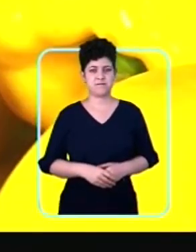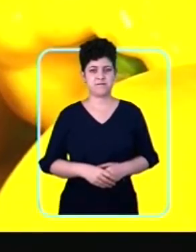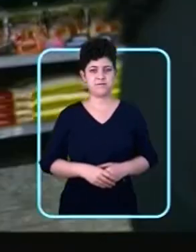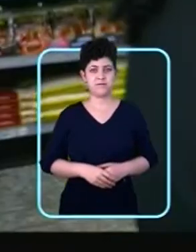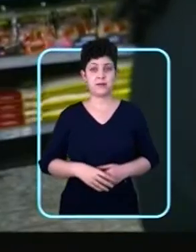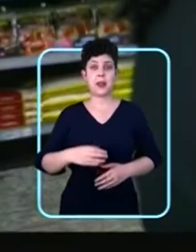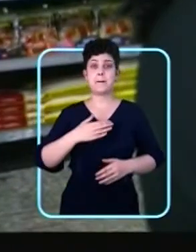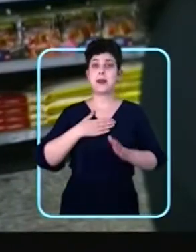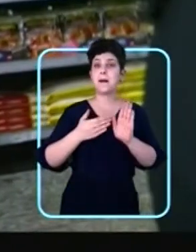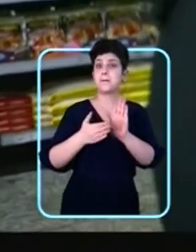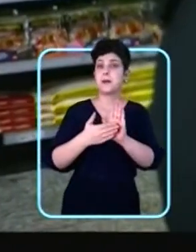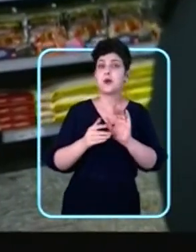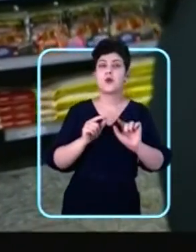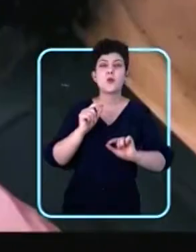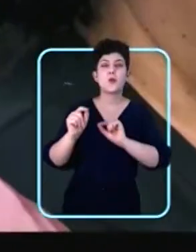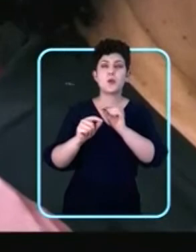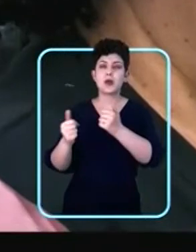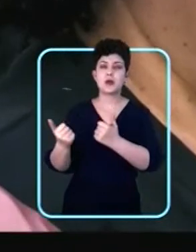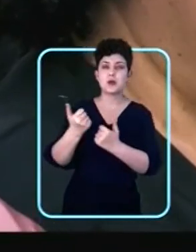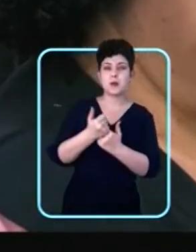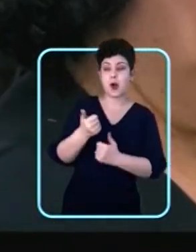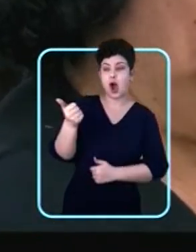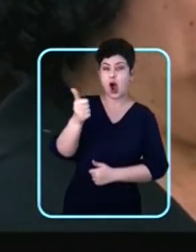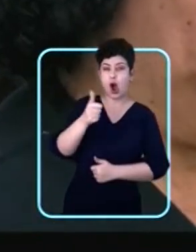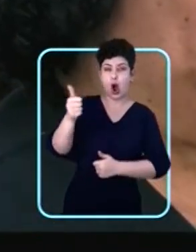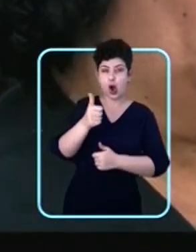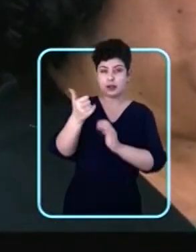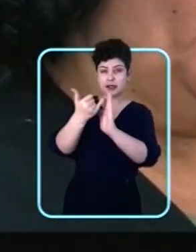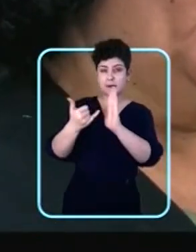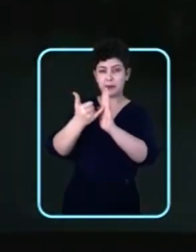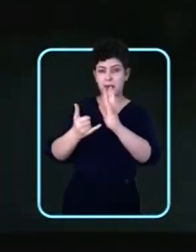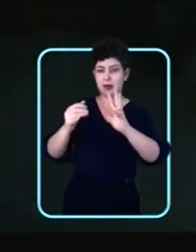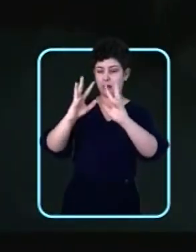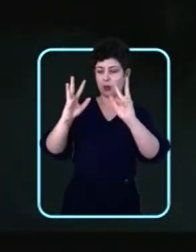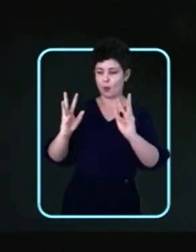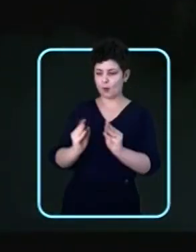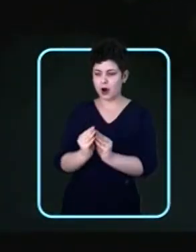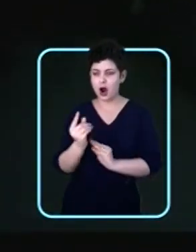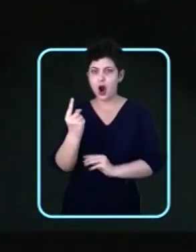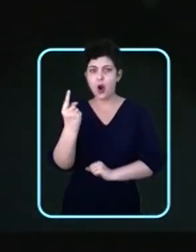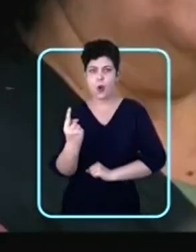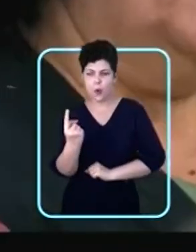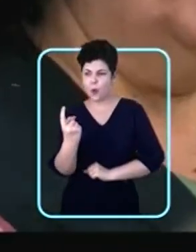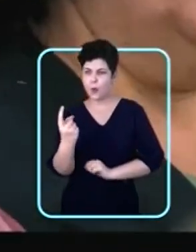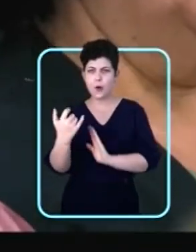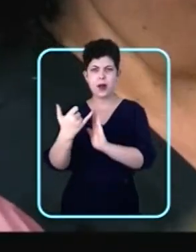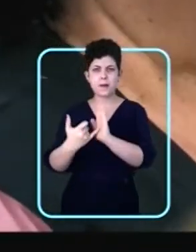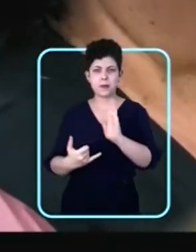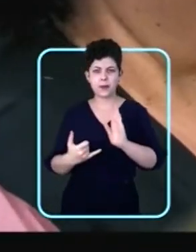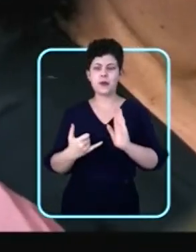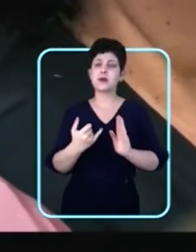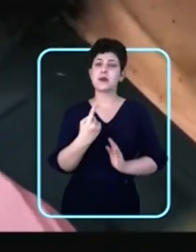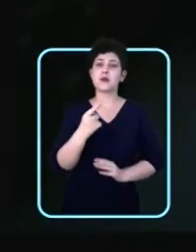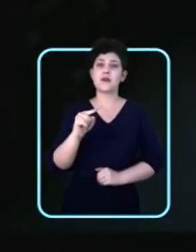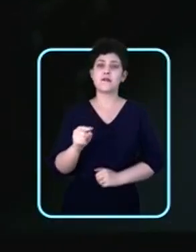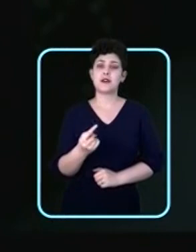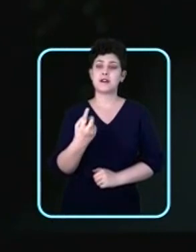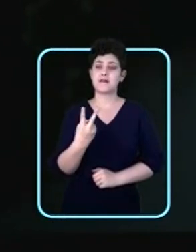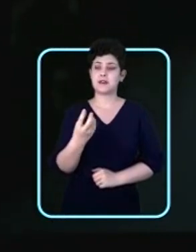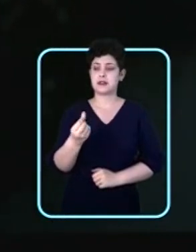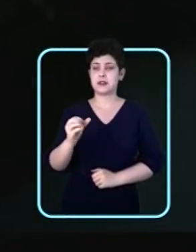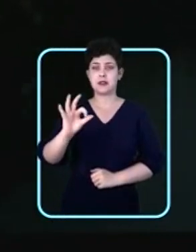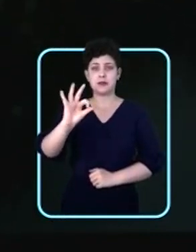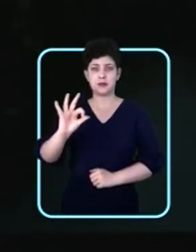A minha proposta é substituir 11 tributos federais por um imposto só. Com uma alíquota de 1